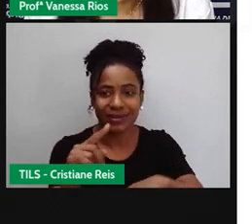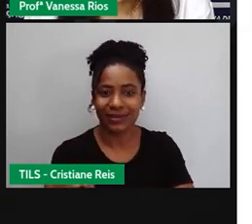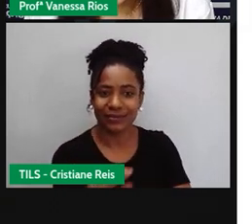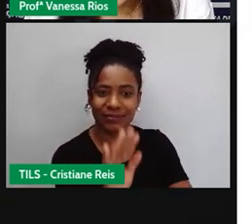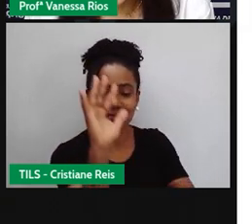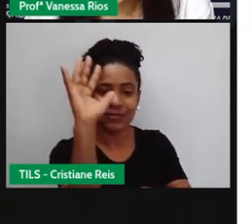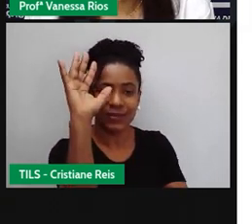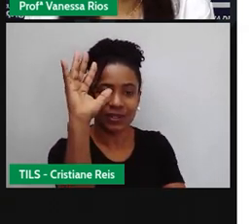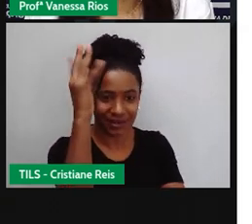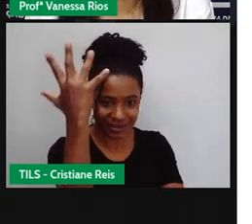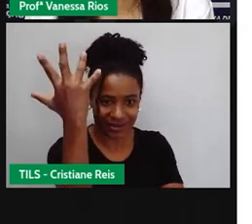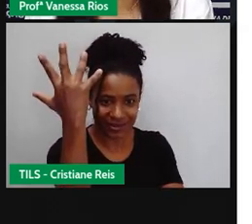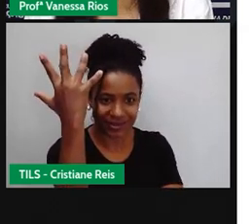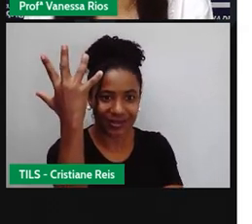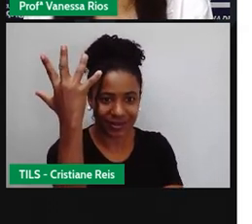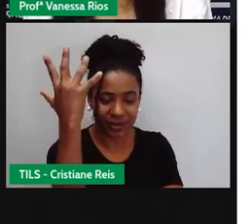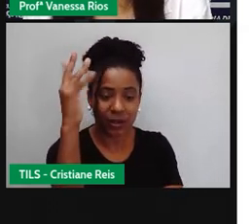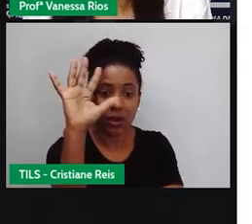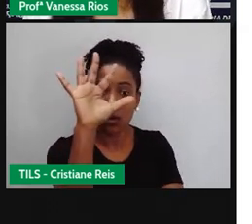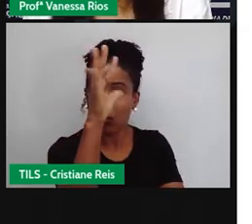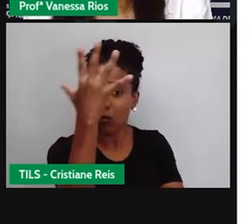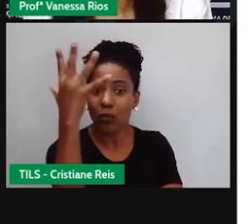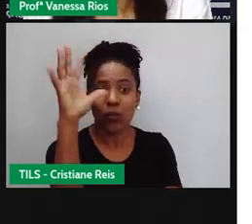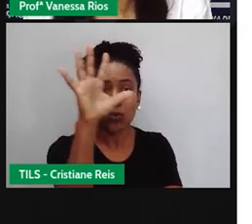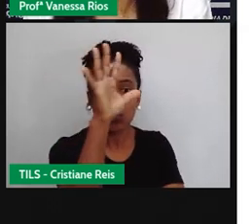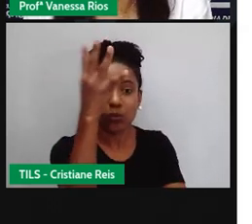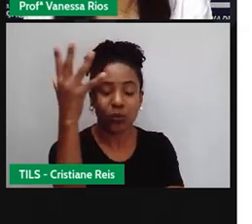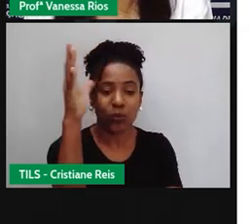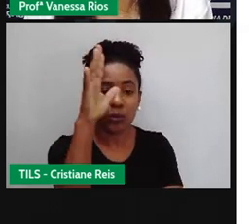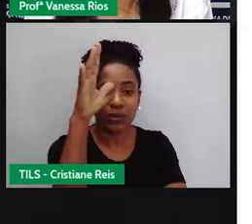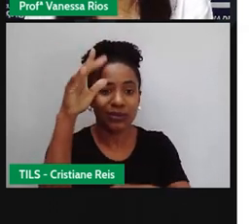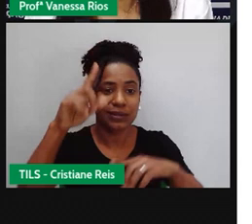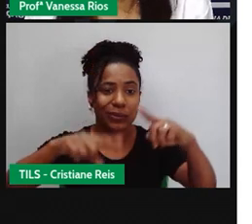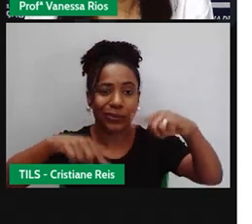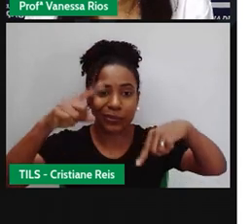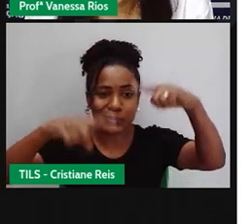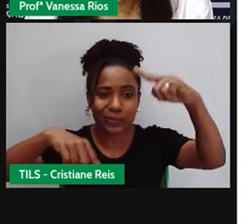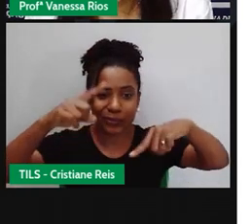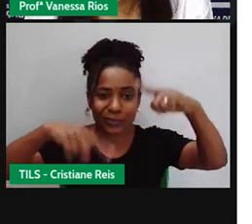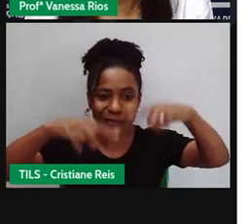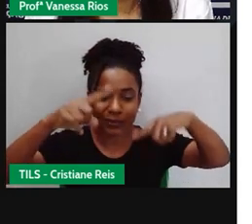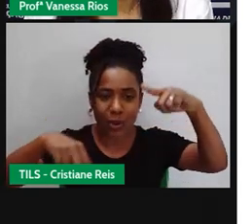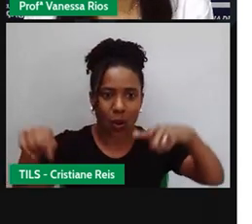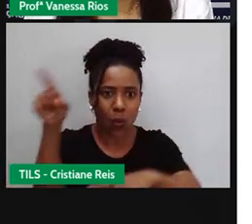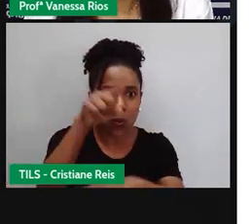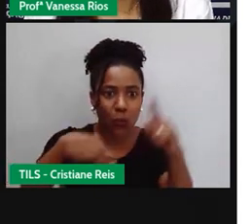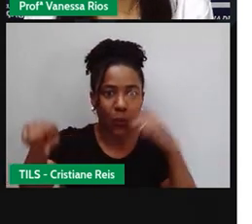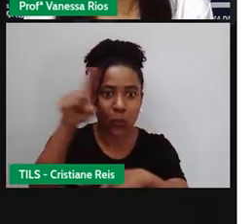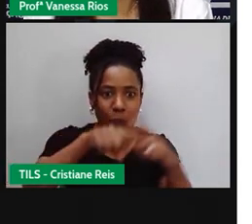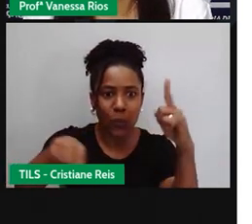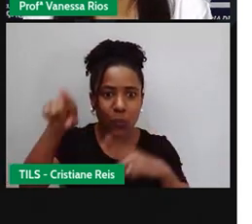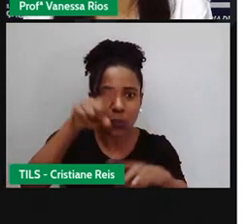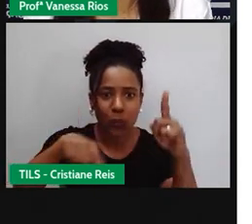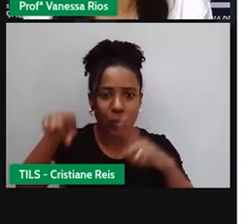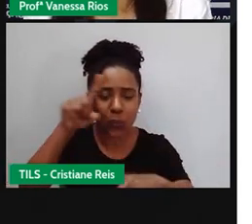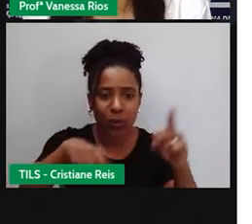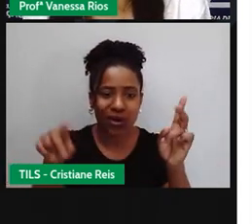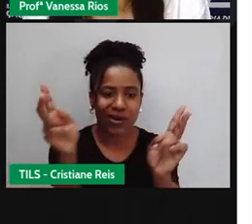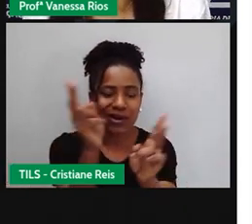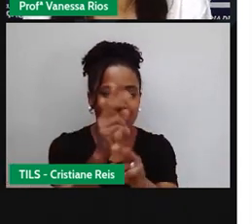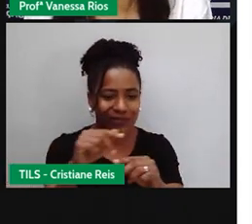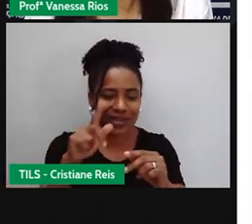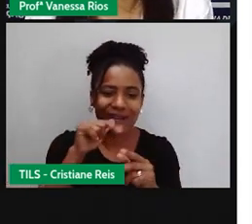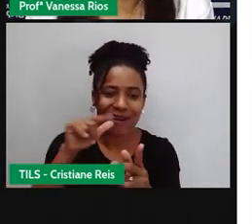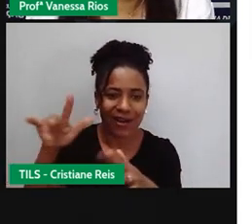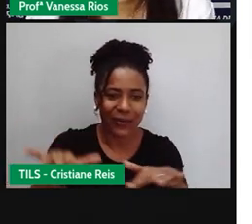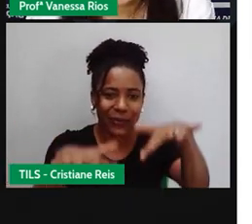com hélices, e a movimentação das marés movimenta também essas hélices, e aí a energia de movimento